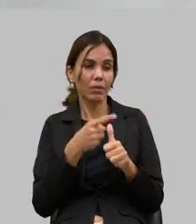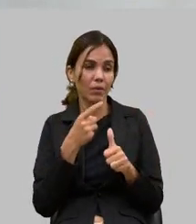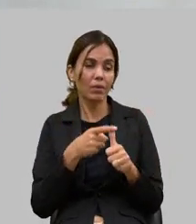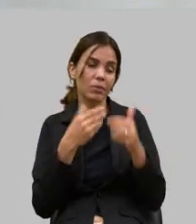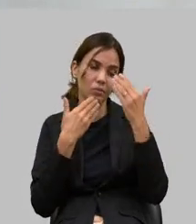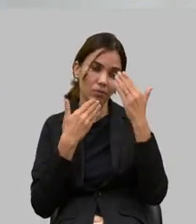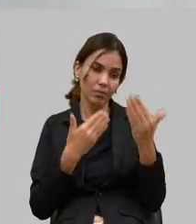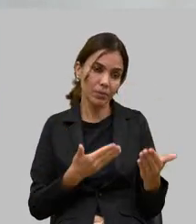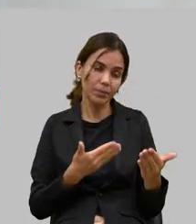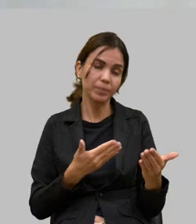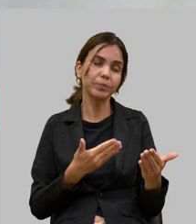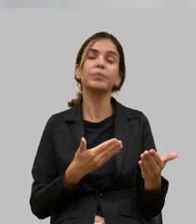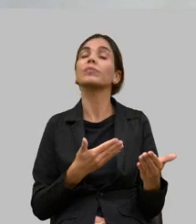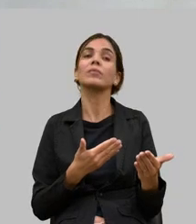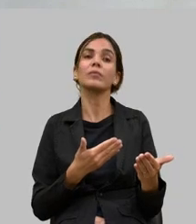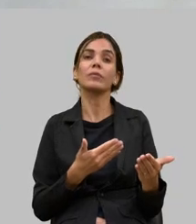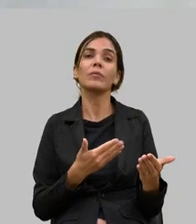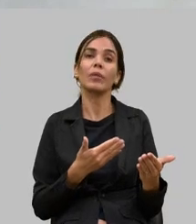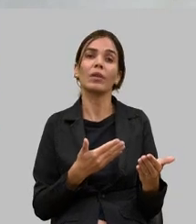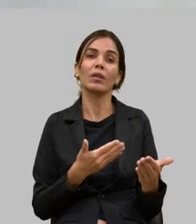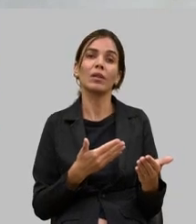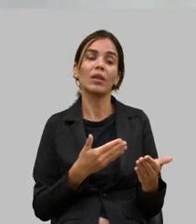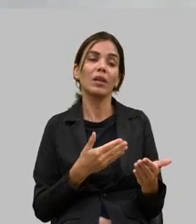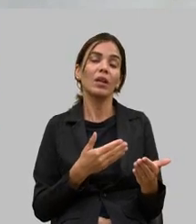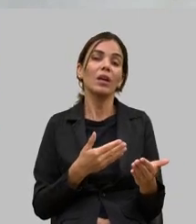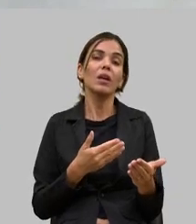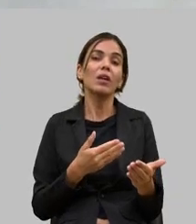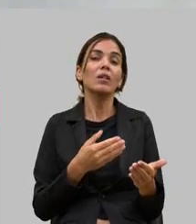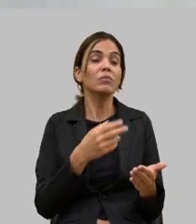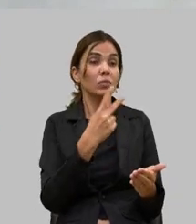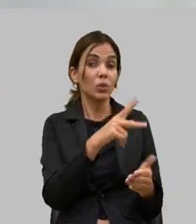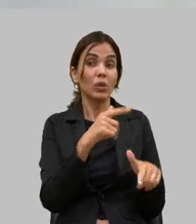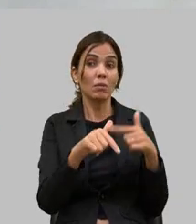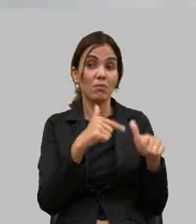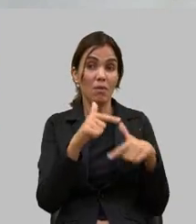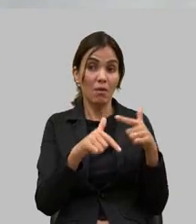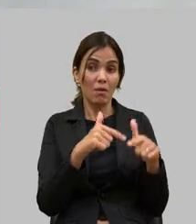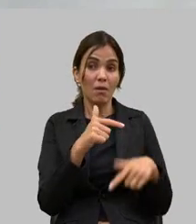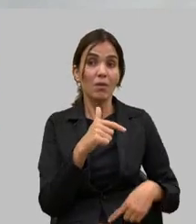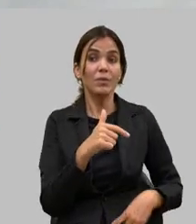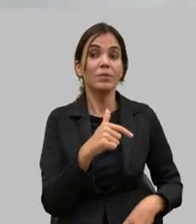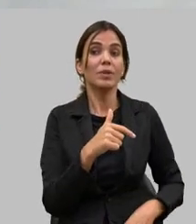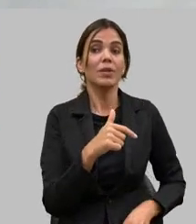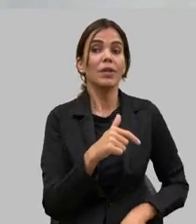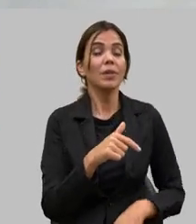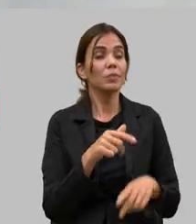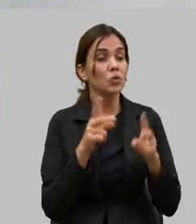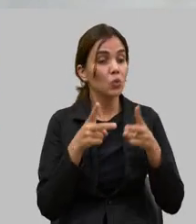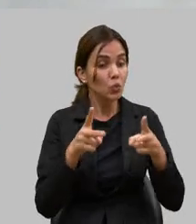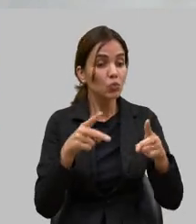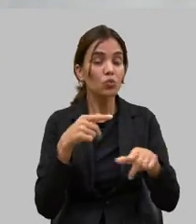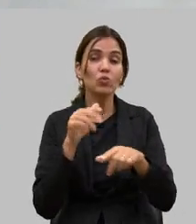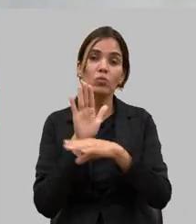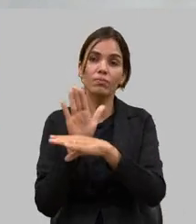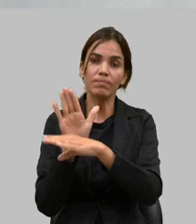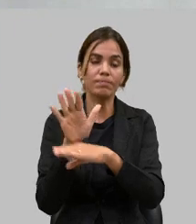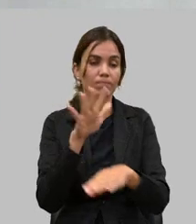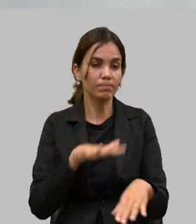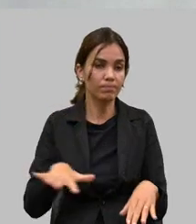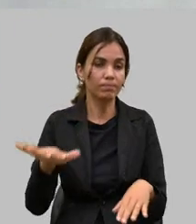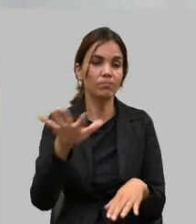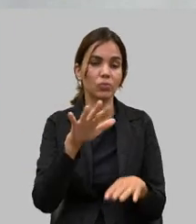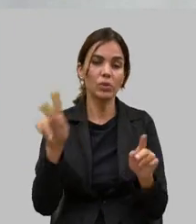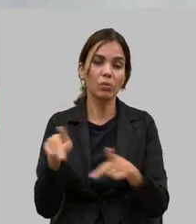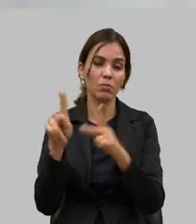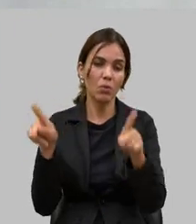agradecer não é a sua presença agradecer o seu trabalho continuando servindo ao povo mineiro desde que entrou lá no